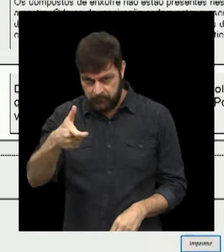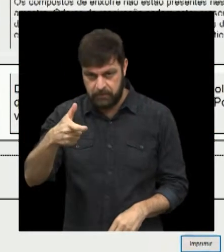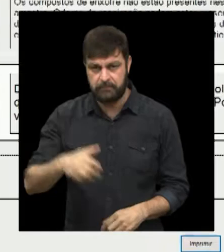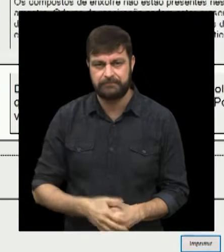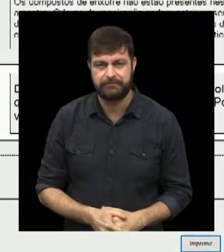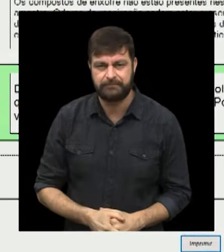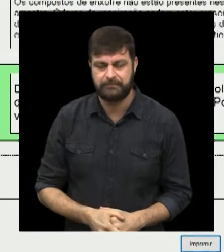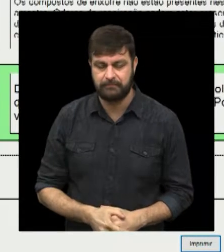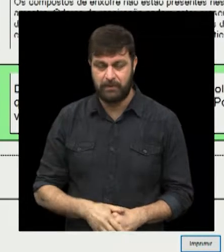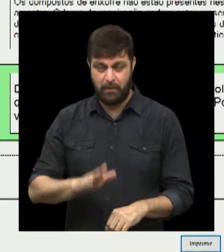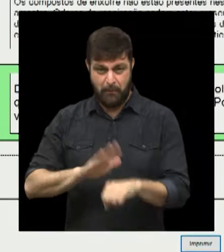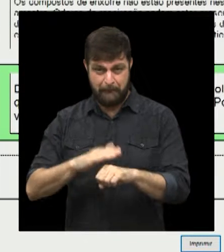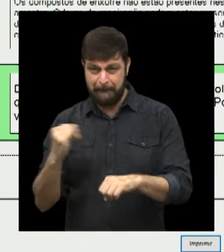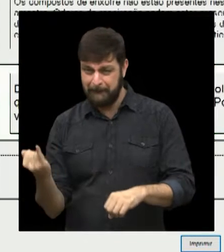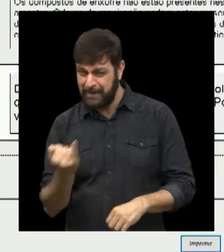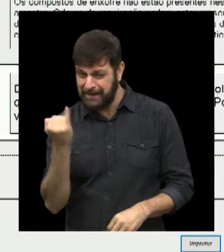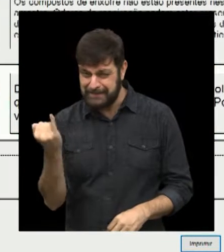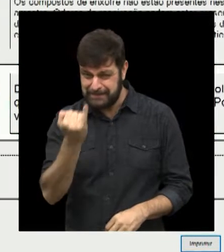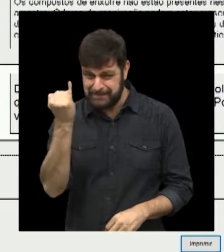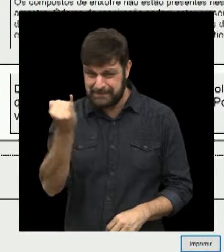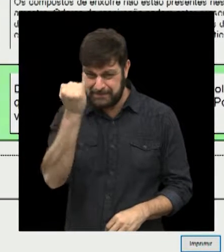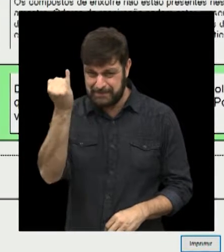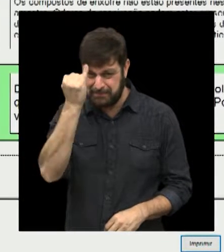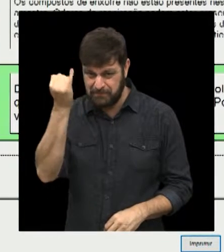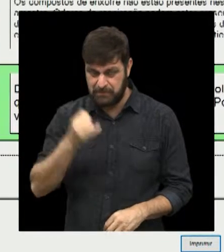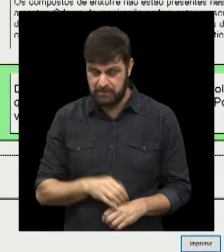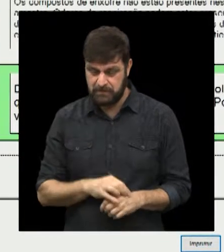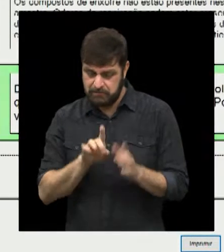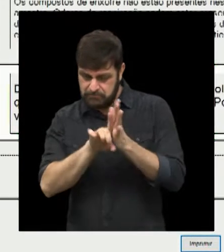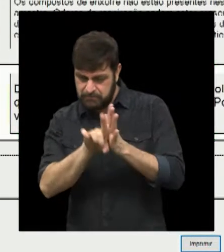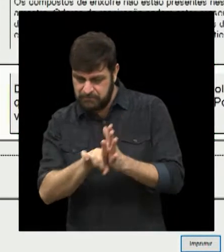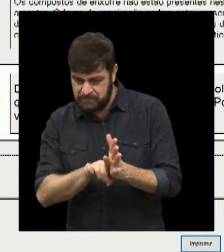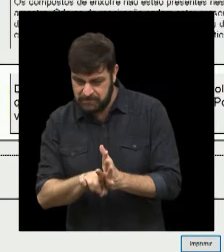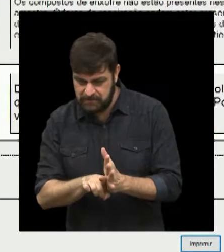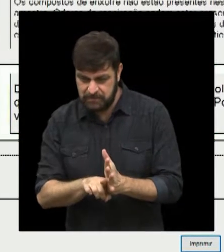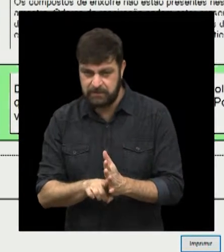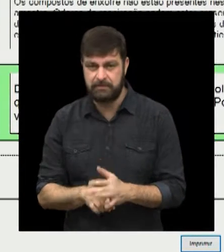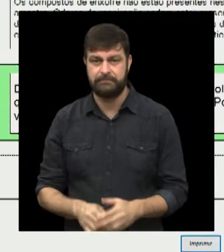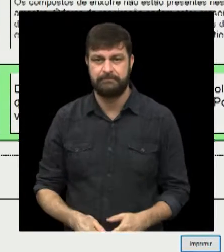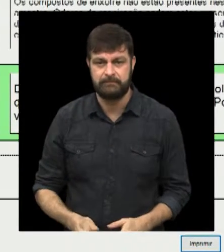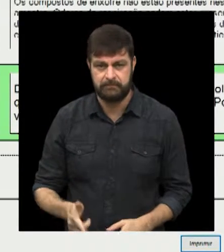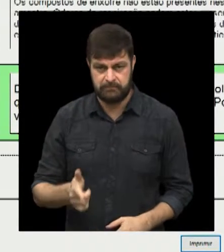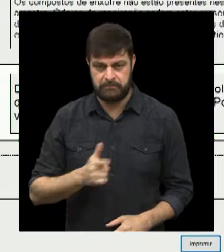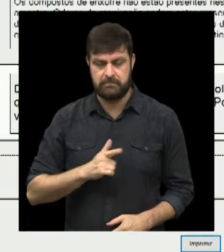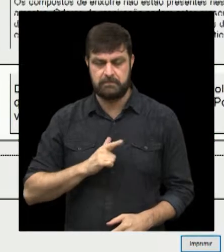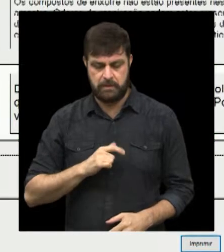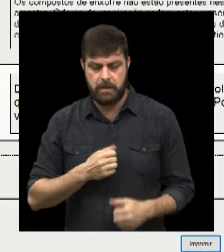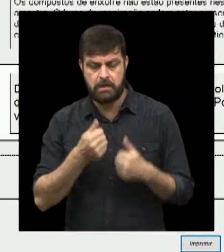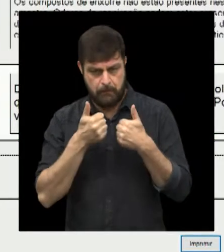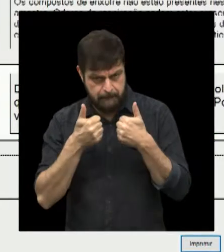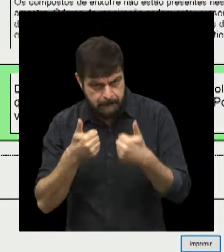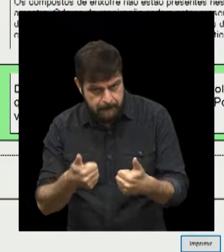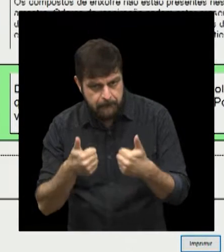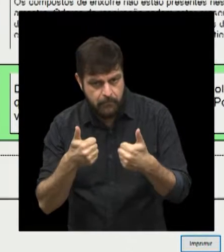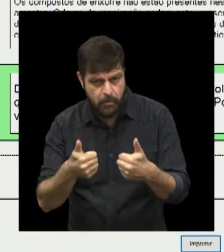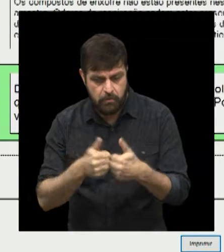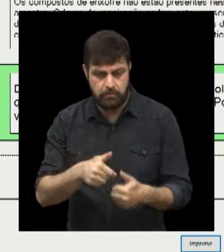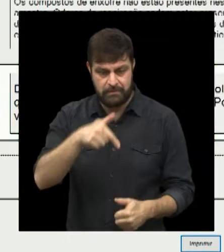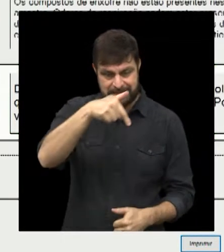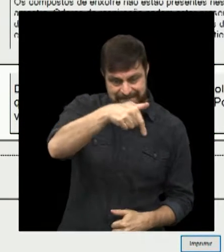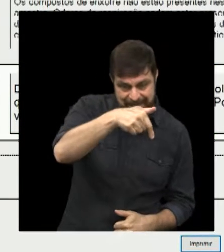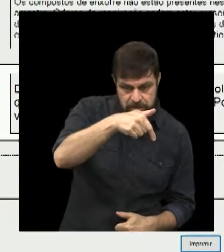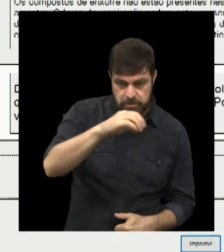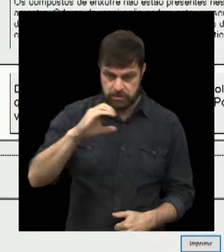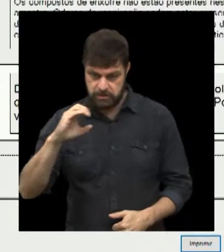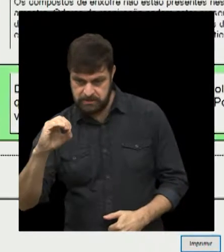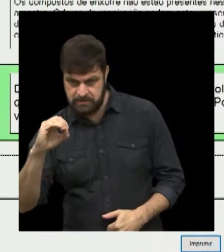Então, para o gás mais importante, para os dois gases mais importantes da halitose, está super interessante, né, uma leitura muito boa, sete e